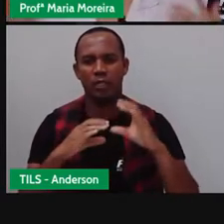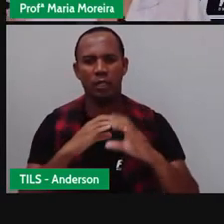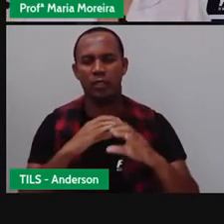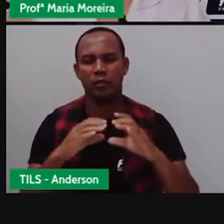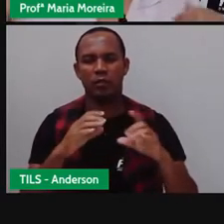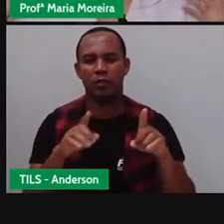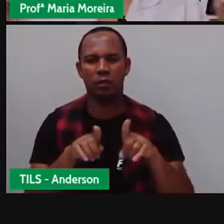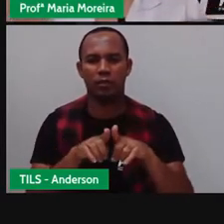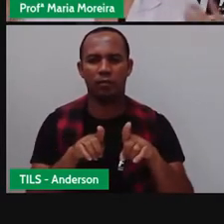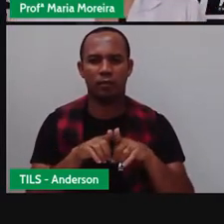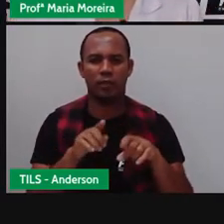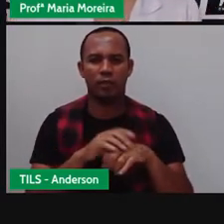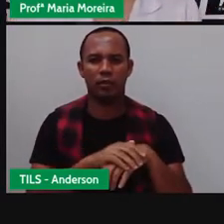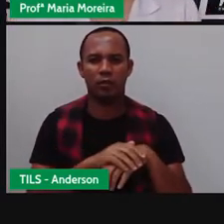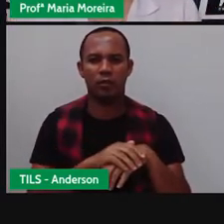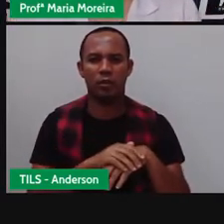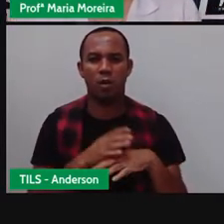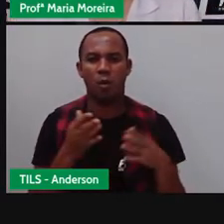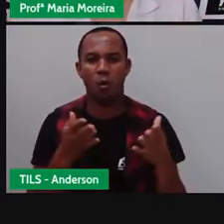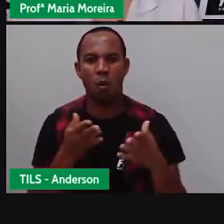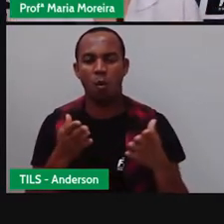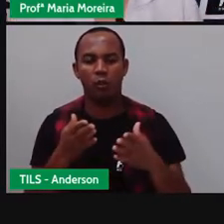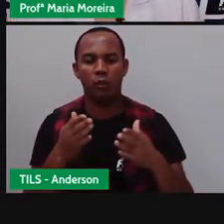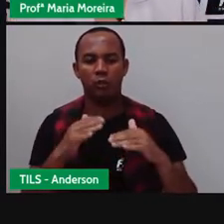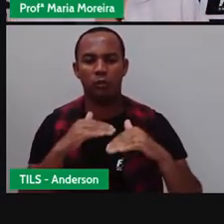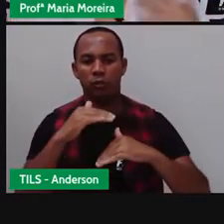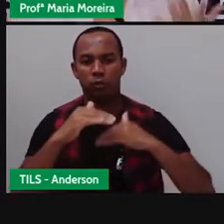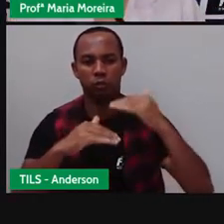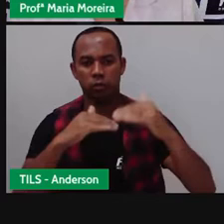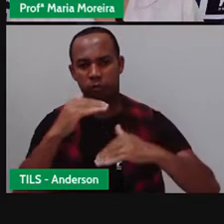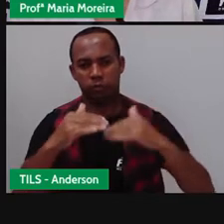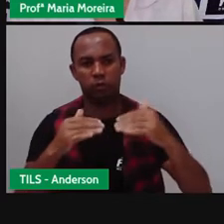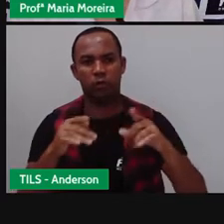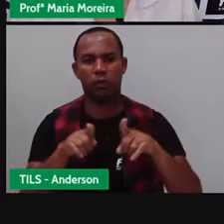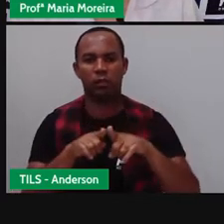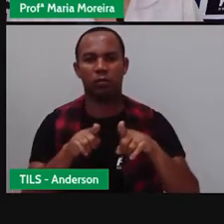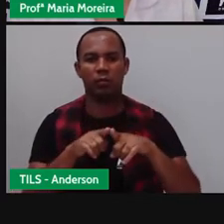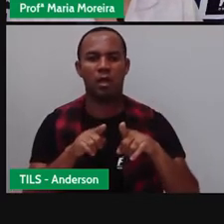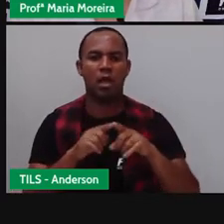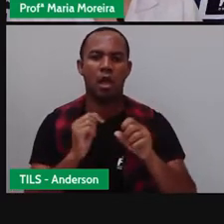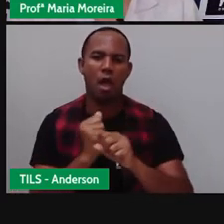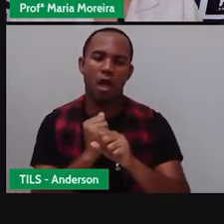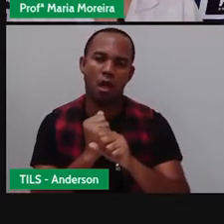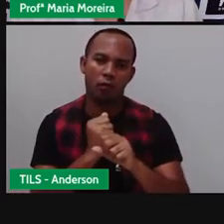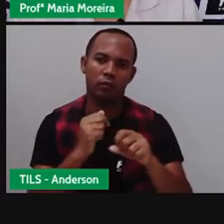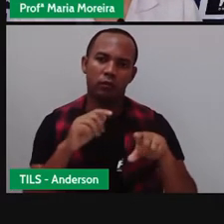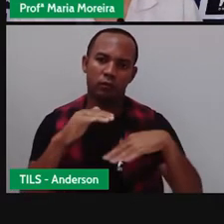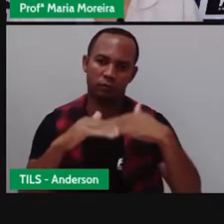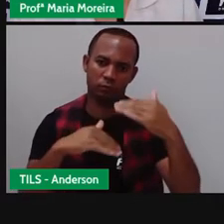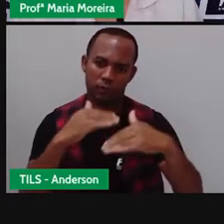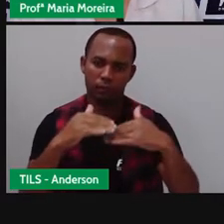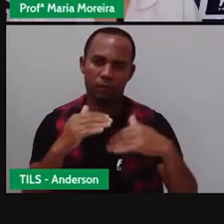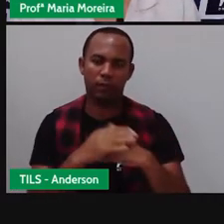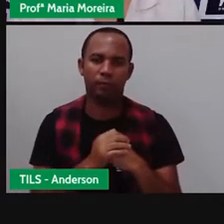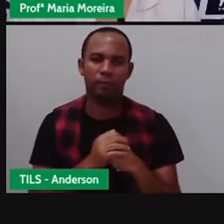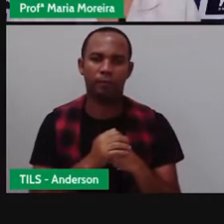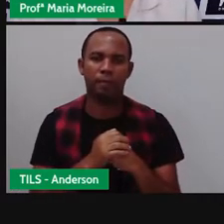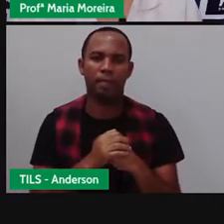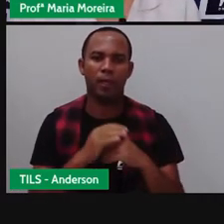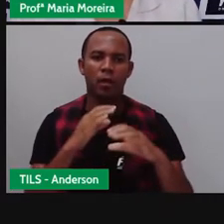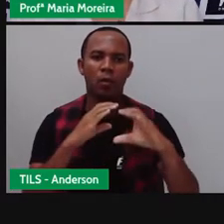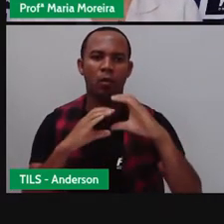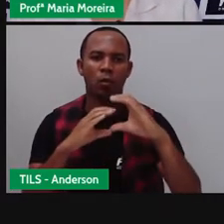E como eles evoluíram aí com o passar do tempo, tá bom? Bom, a